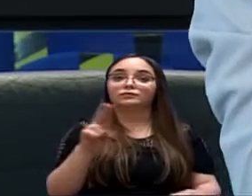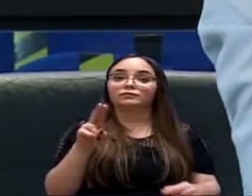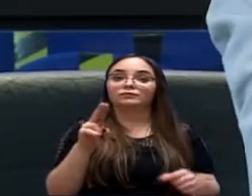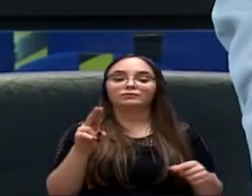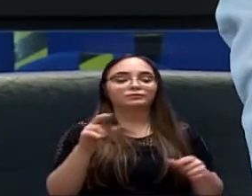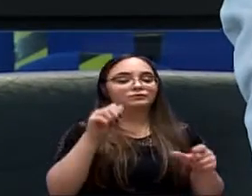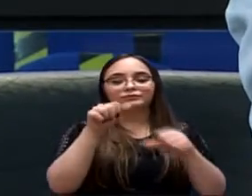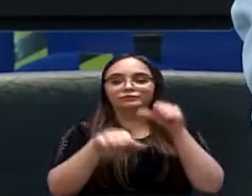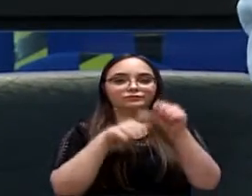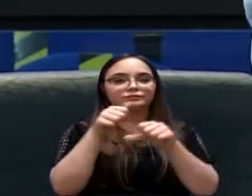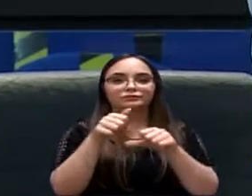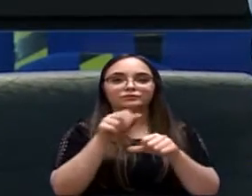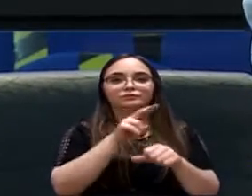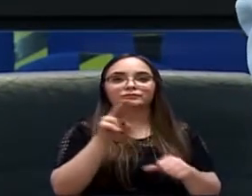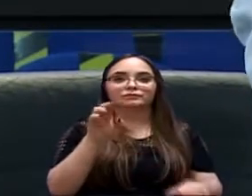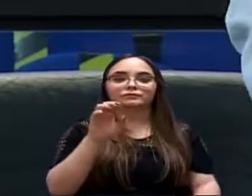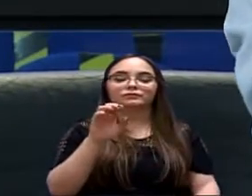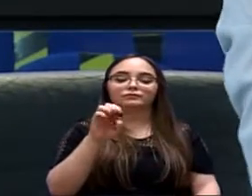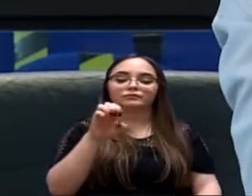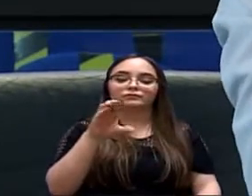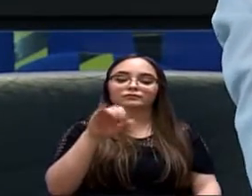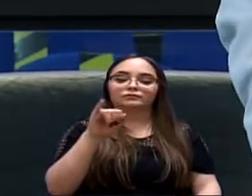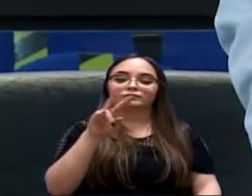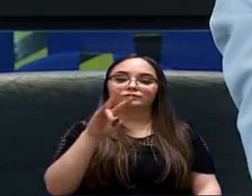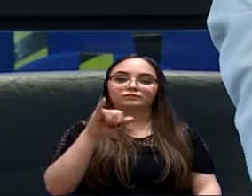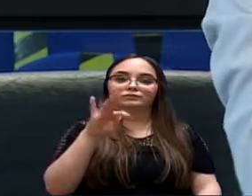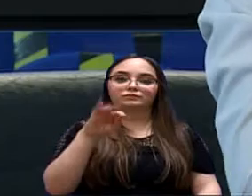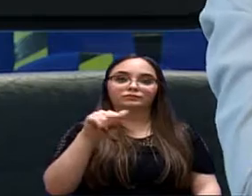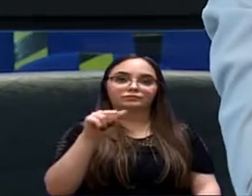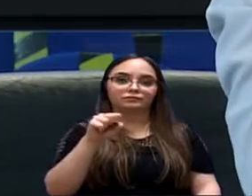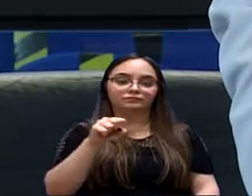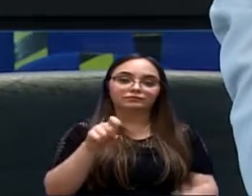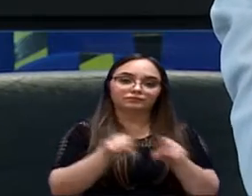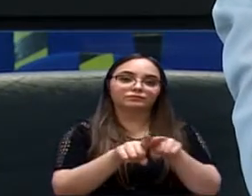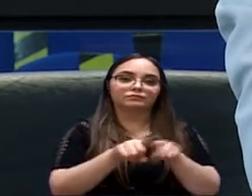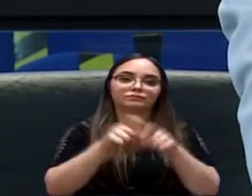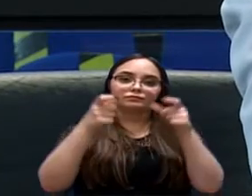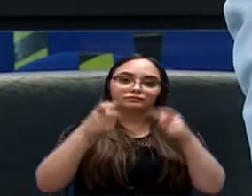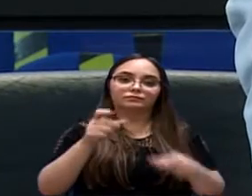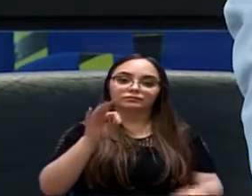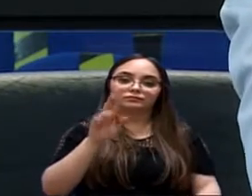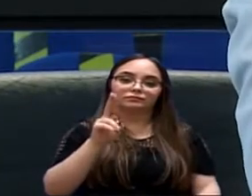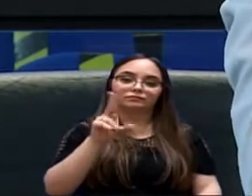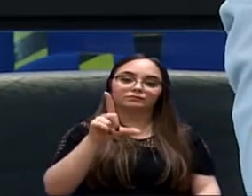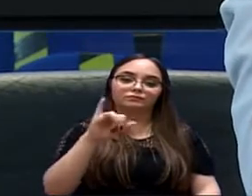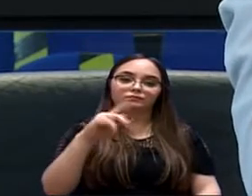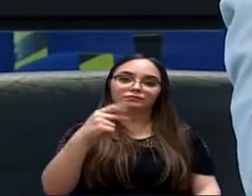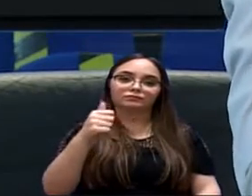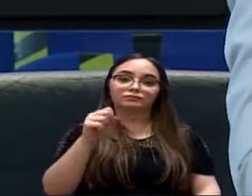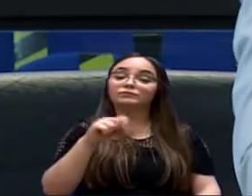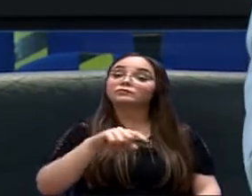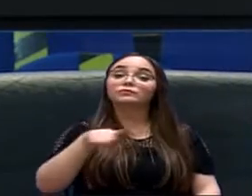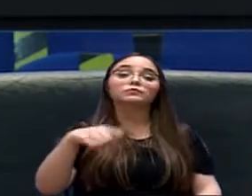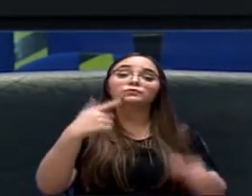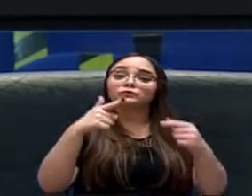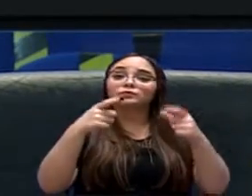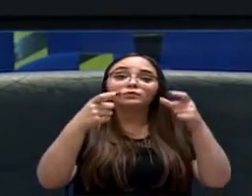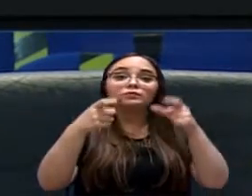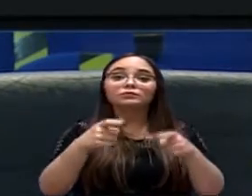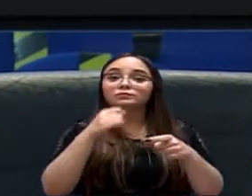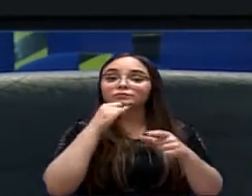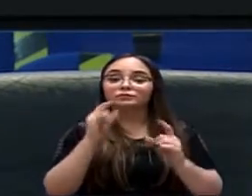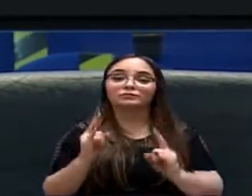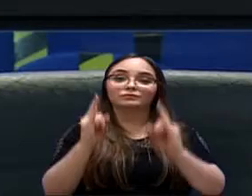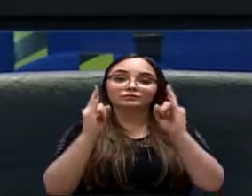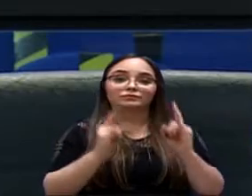nome. É Ecivitas. E mais o Tulipas, um exemplo. Lá não tem uma vaga a mais no conjunto